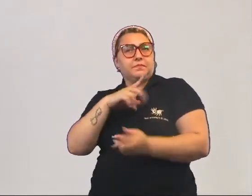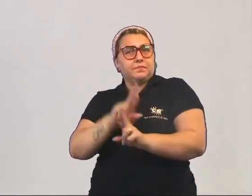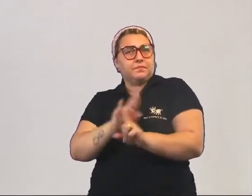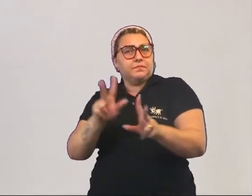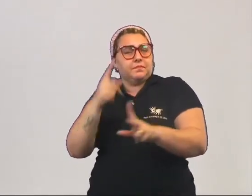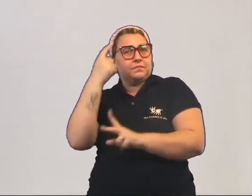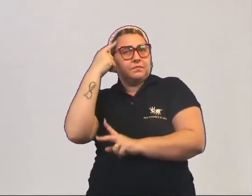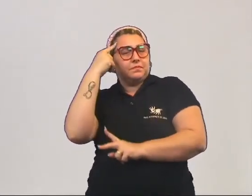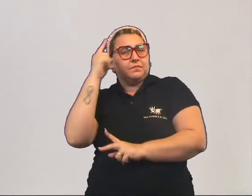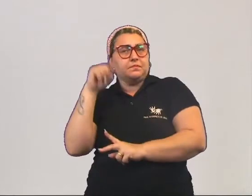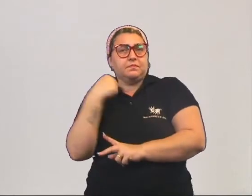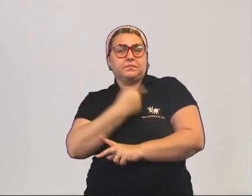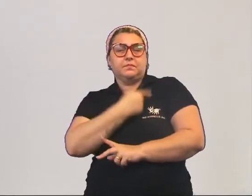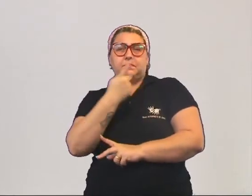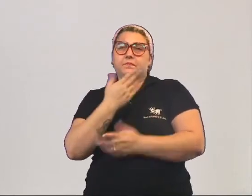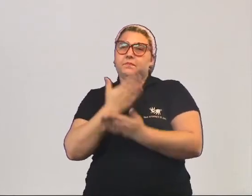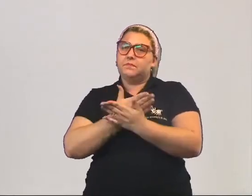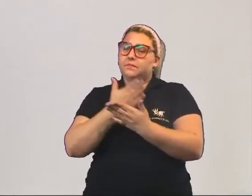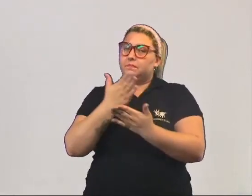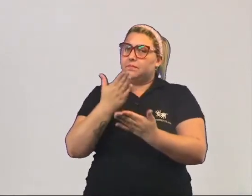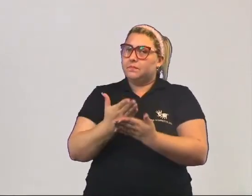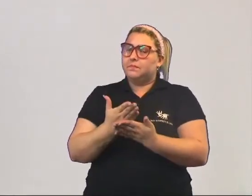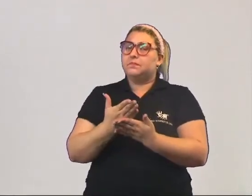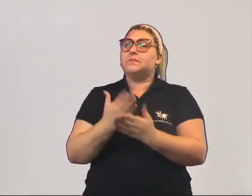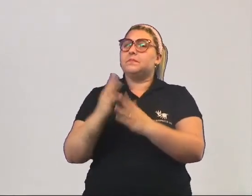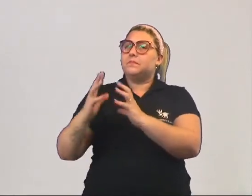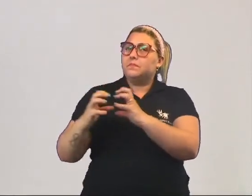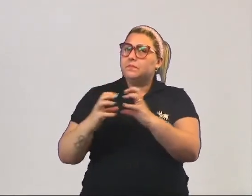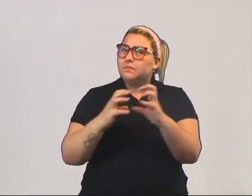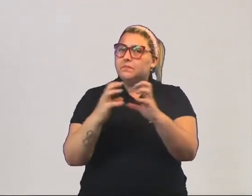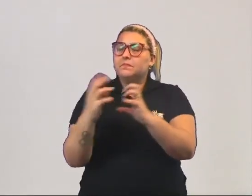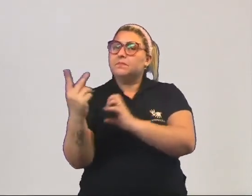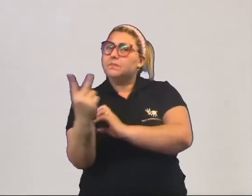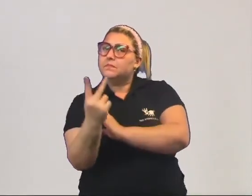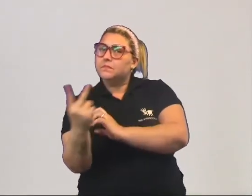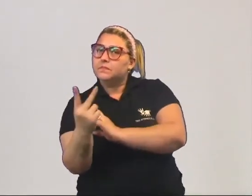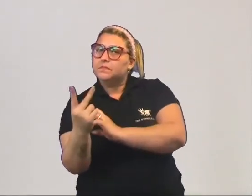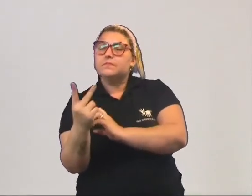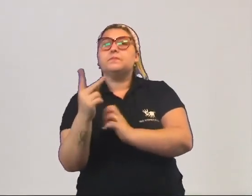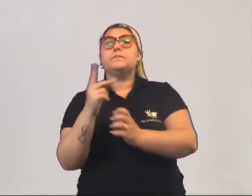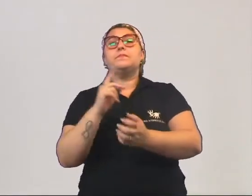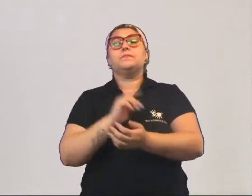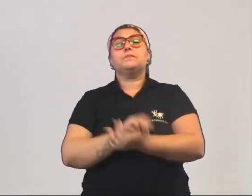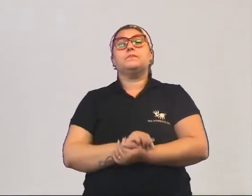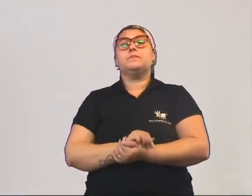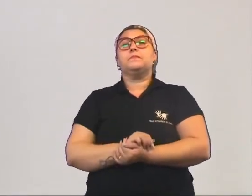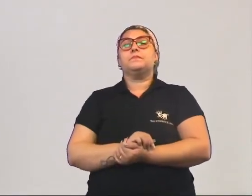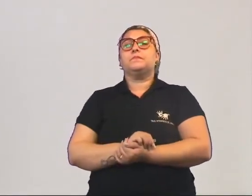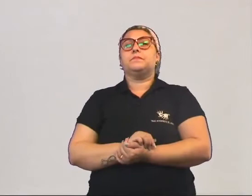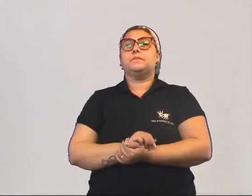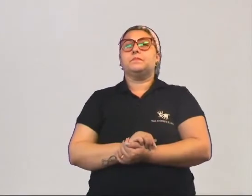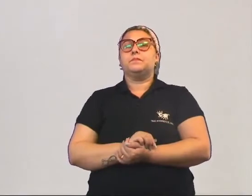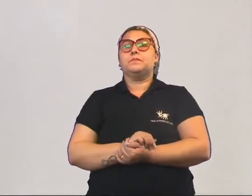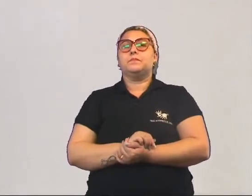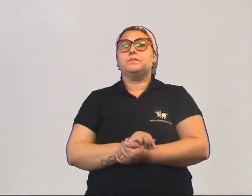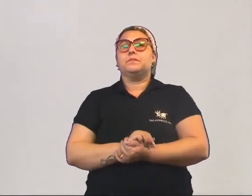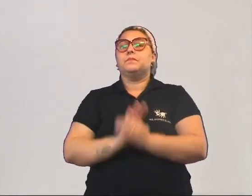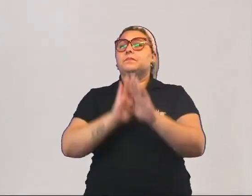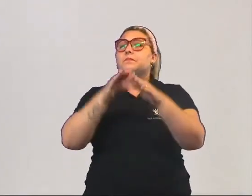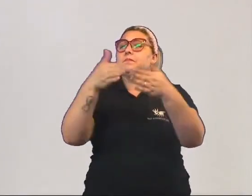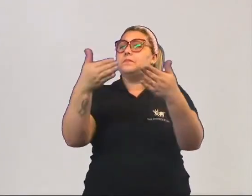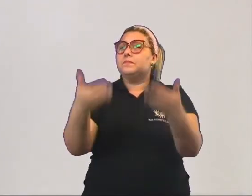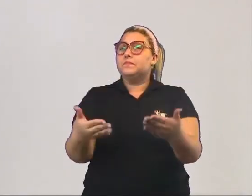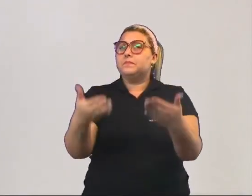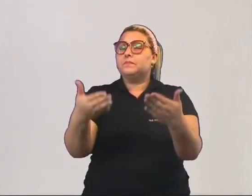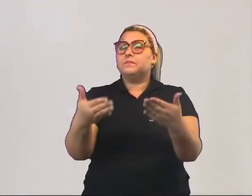diferentes, se nós dissemos no início que o conflito entre ciência e religião é aparente, qual